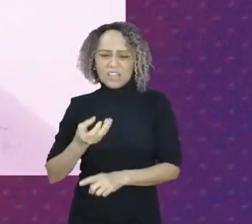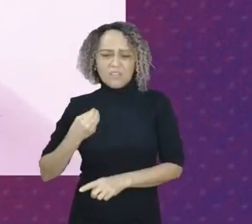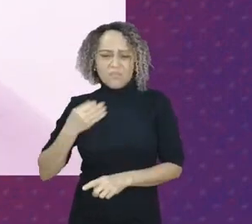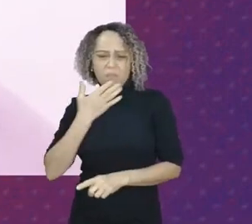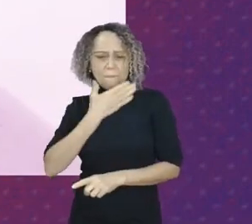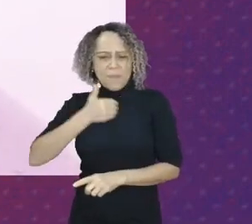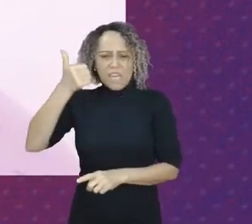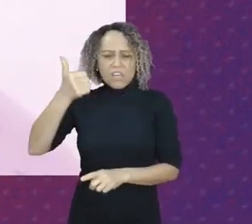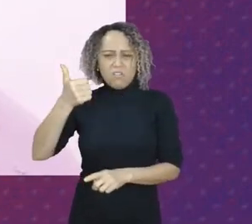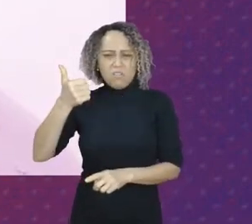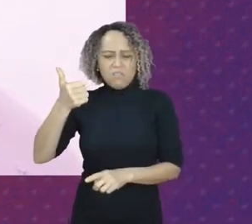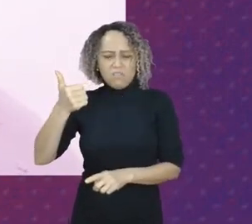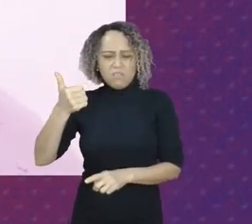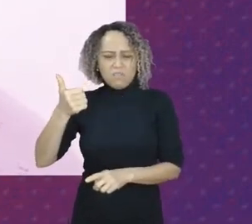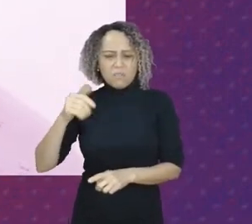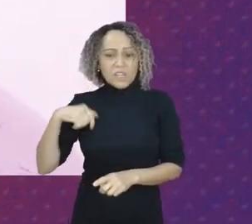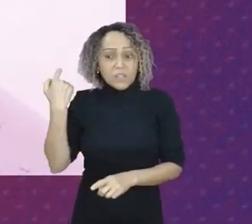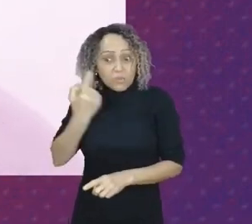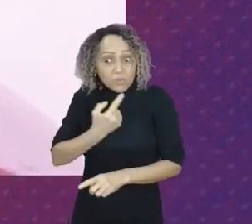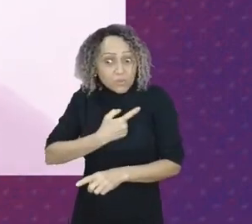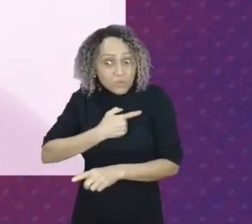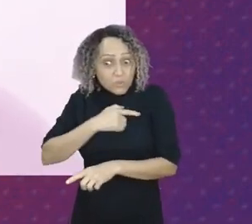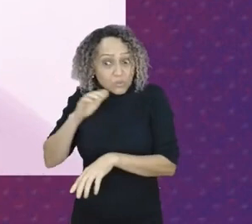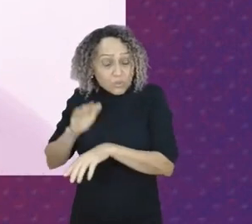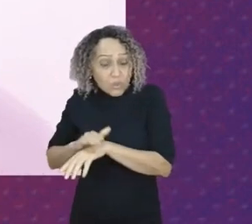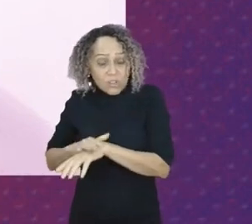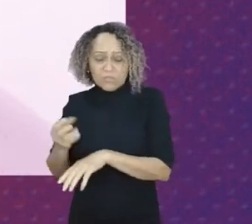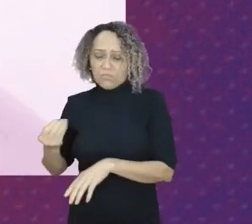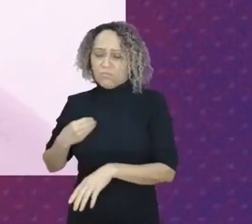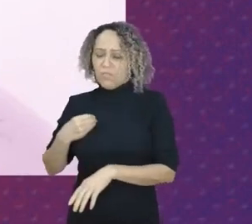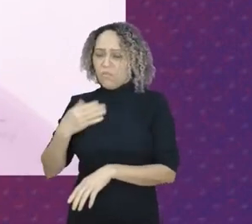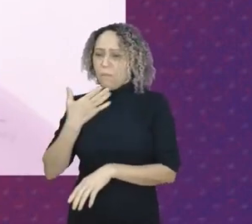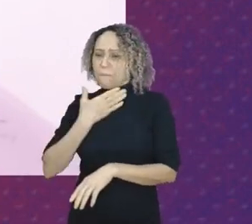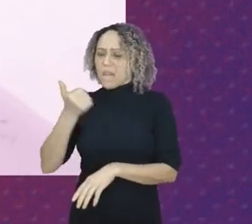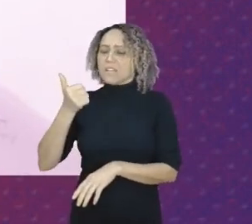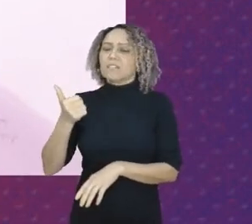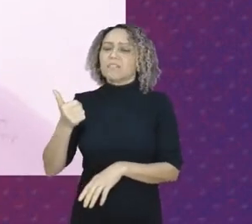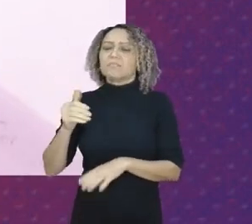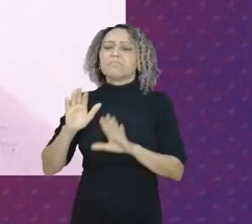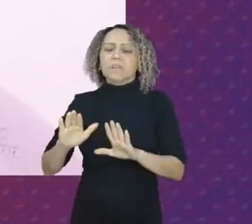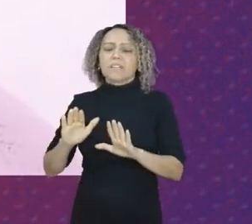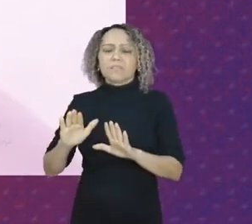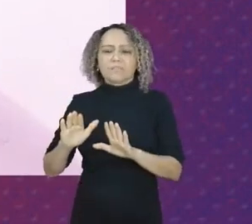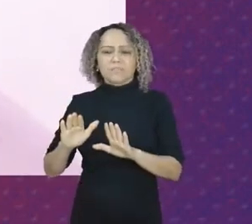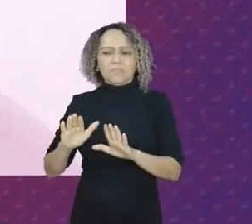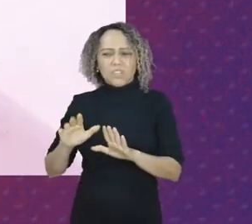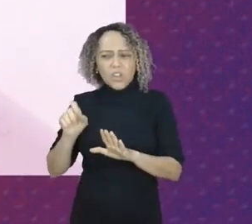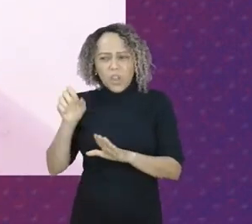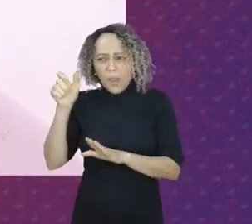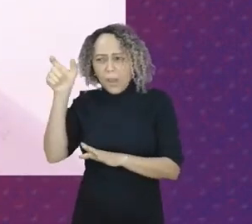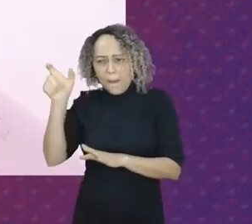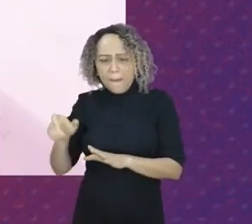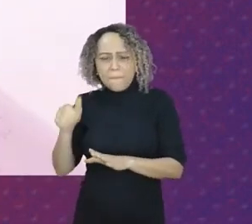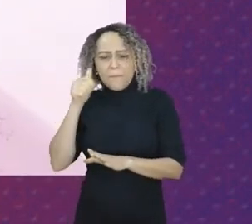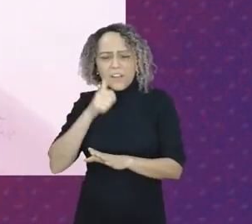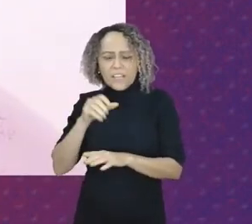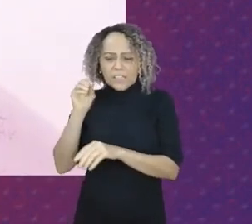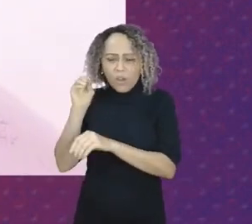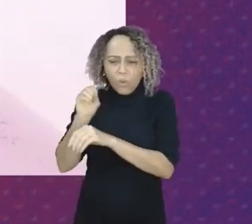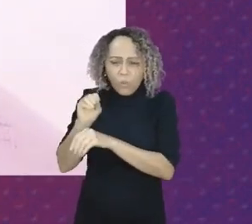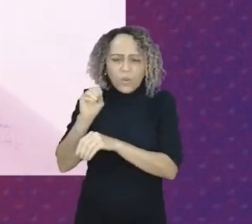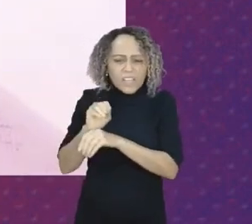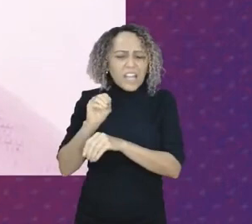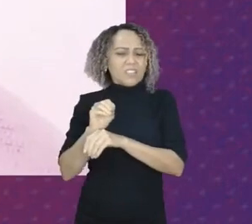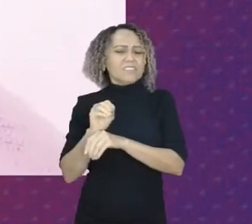que os nossos vivam melhor, só que, para além de ser cuidadora, nós